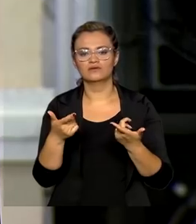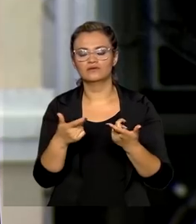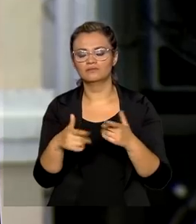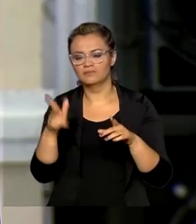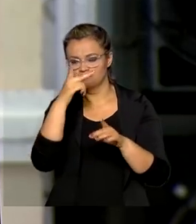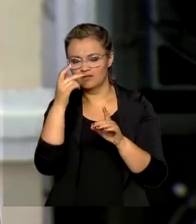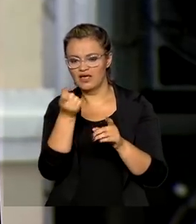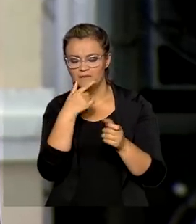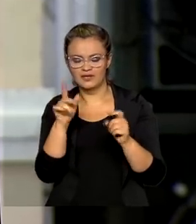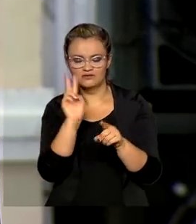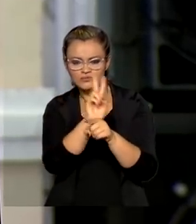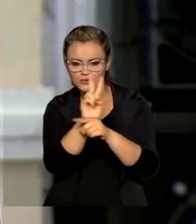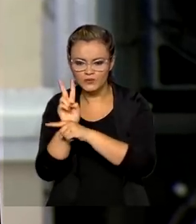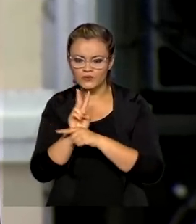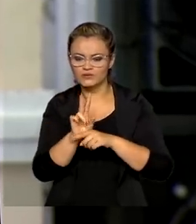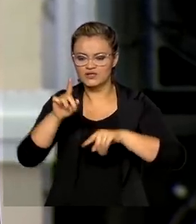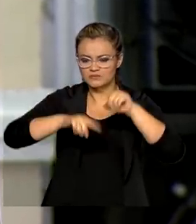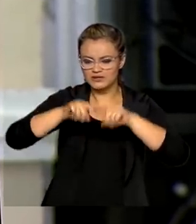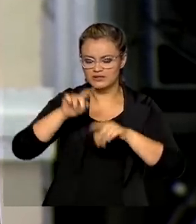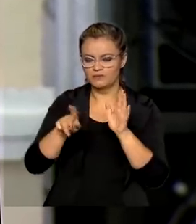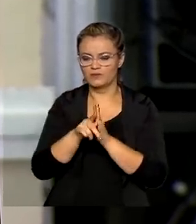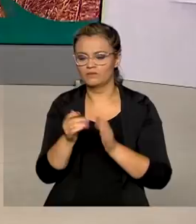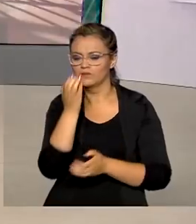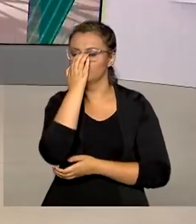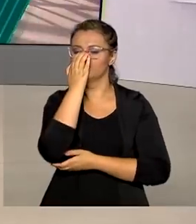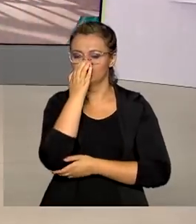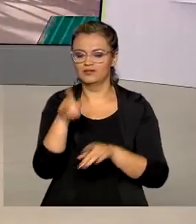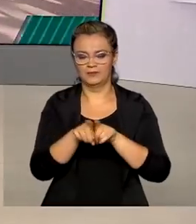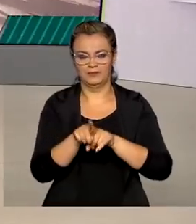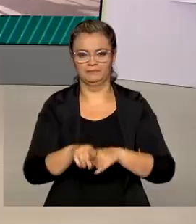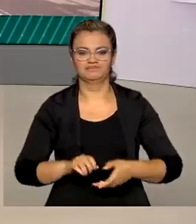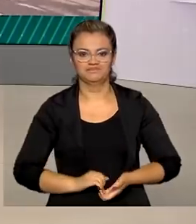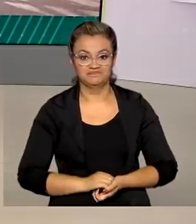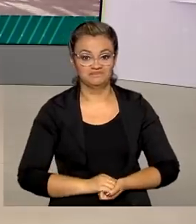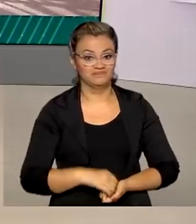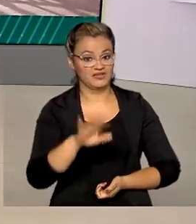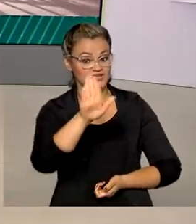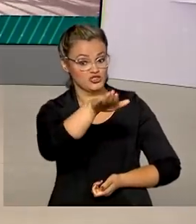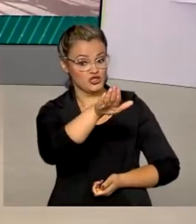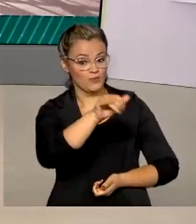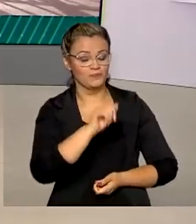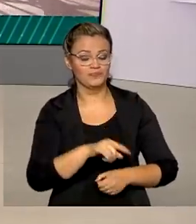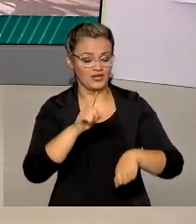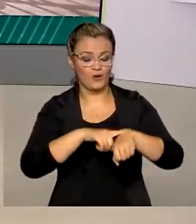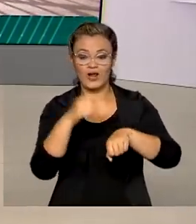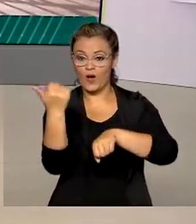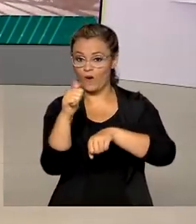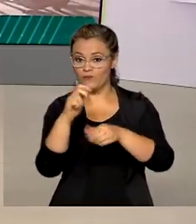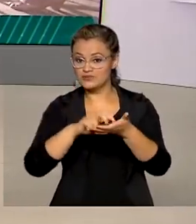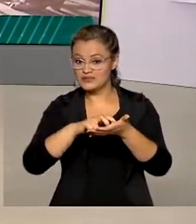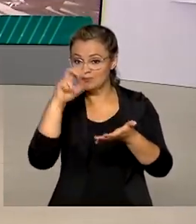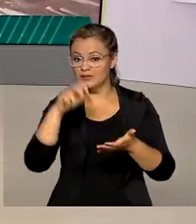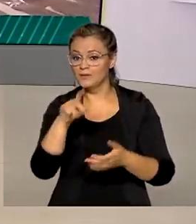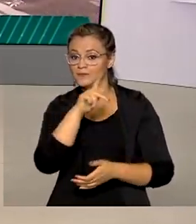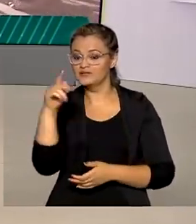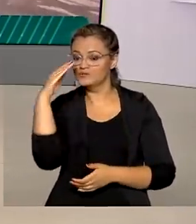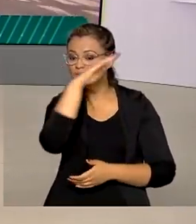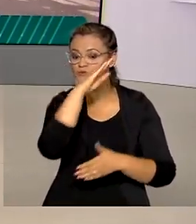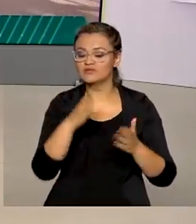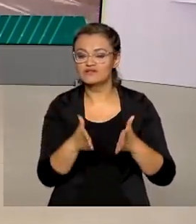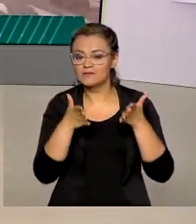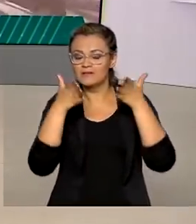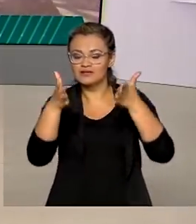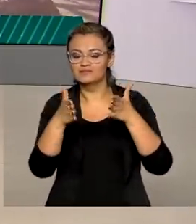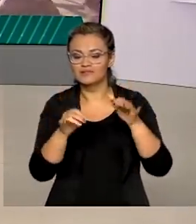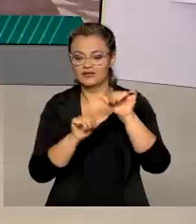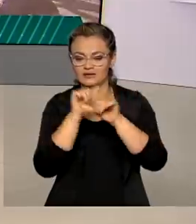imunizantes, equipamentos e oxigênio. E olha, daqui a pouco, às 11 da manhã, o presidente Jair Bolsonaro participa da